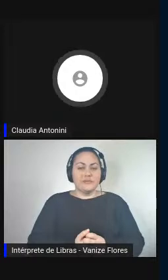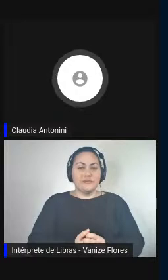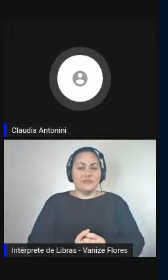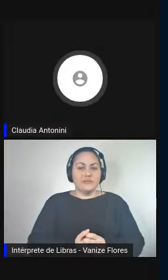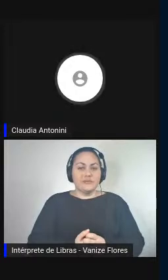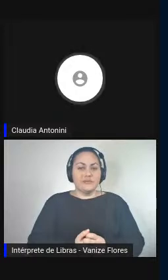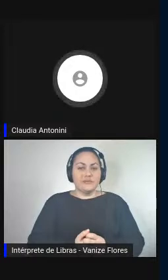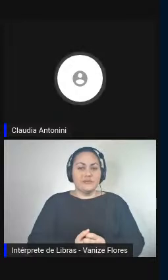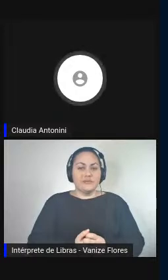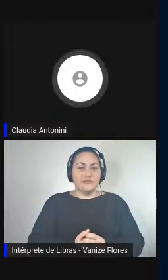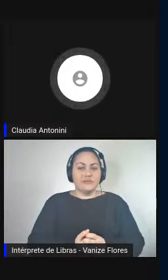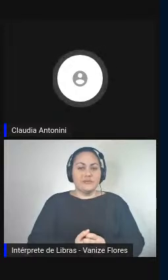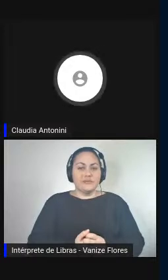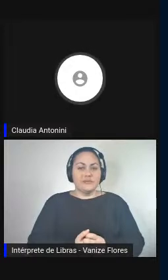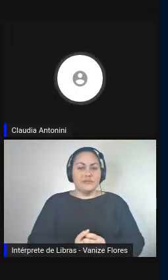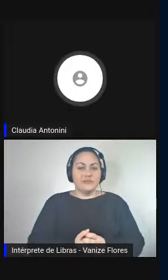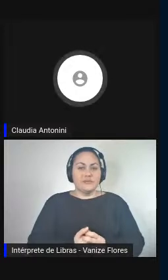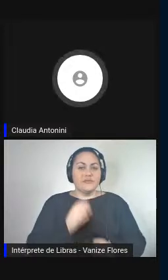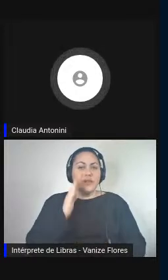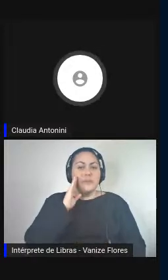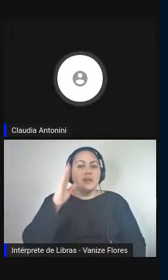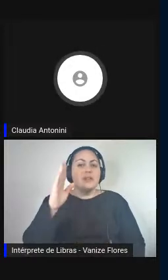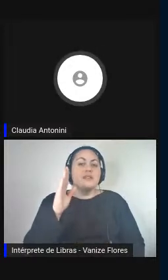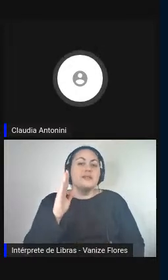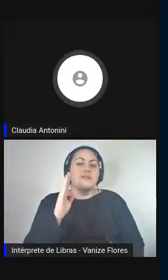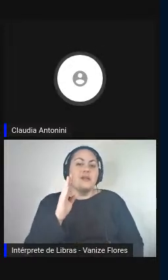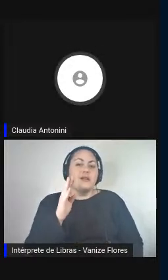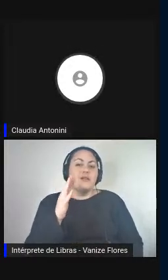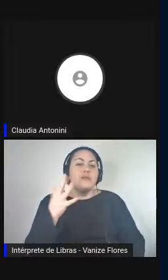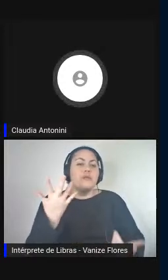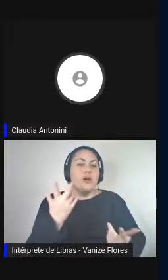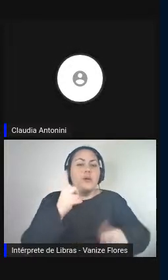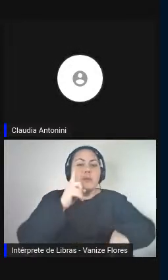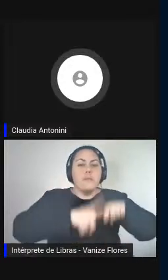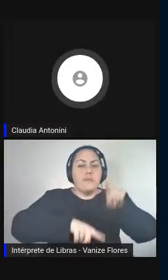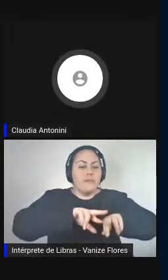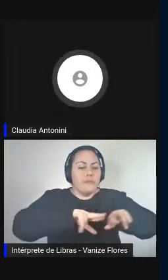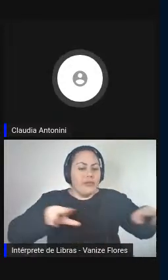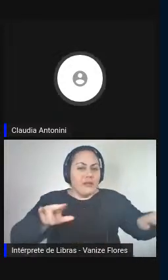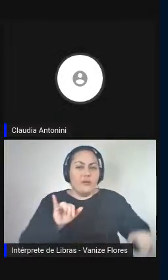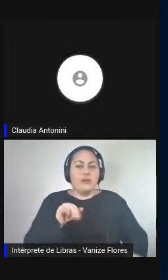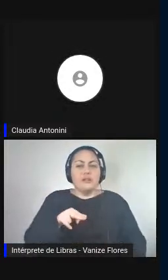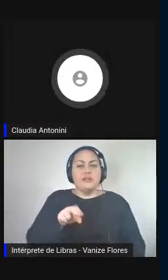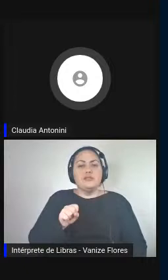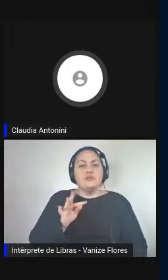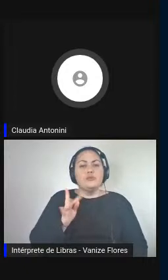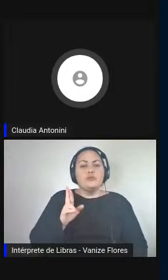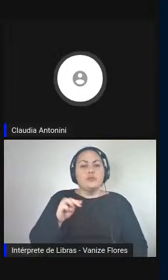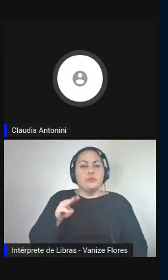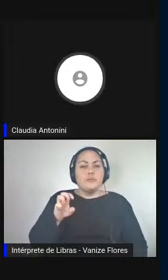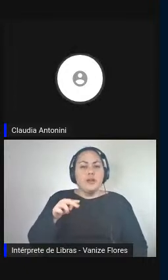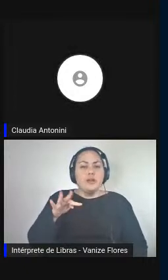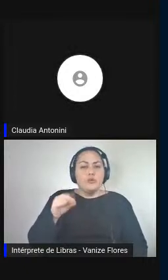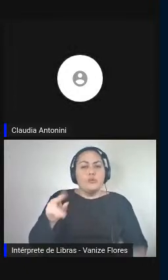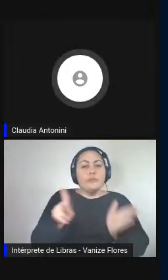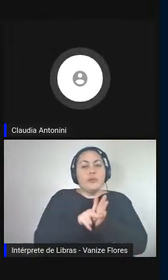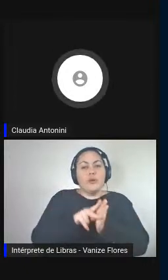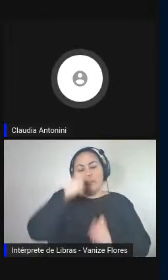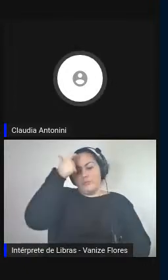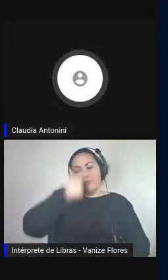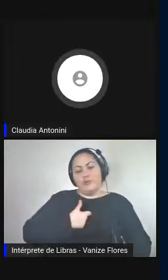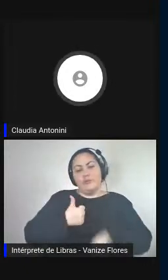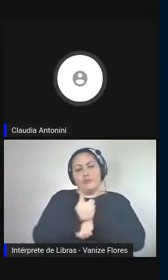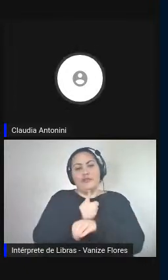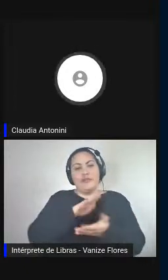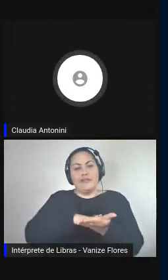o intérprete, por natureza profissional, eles são muito heterogêneos, na verdade, o intérprete tem